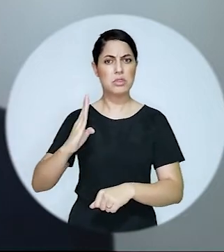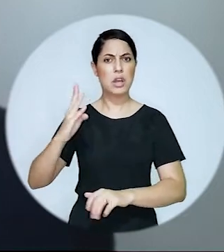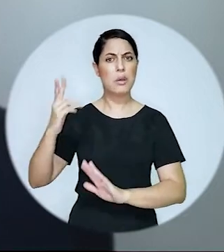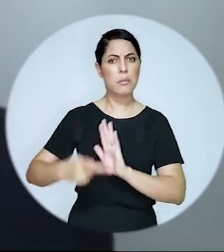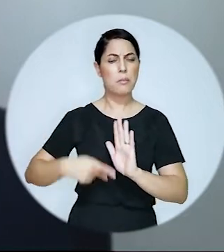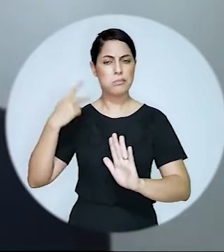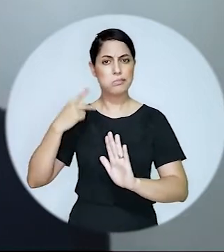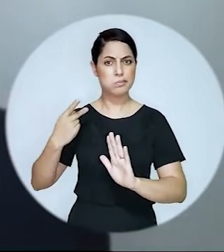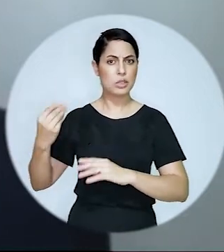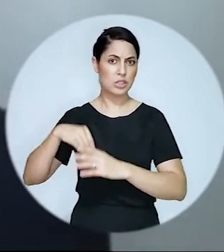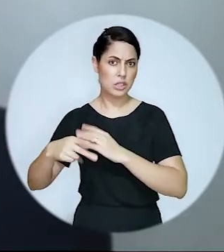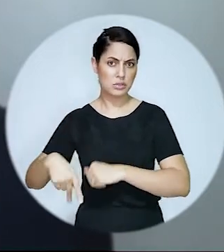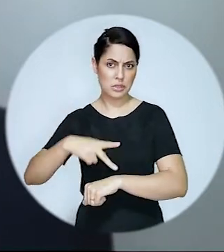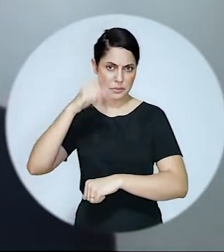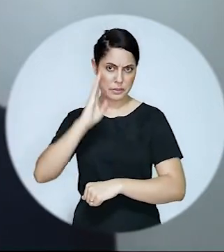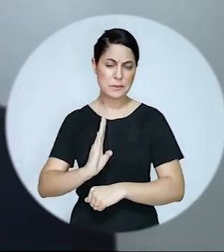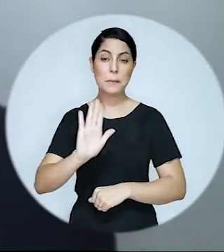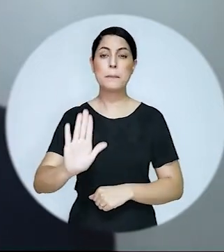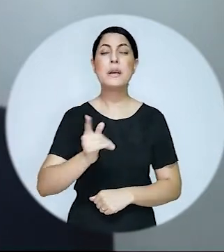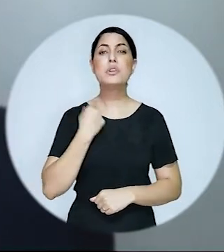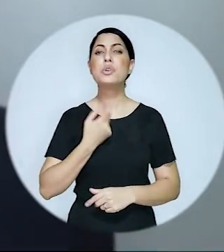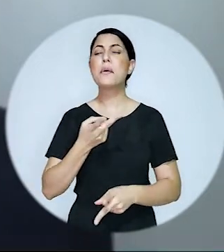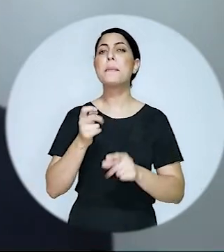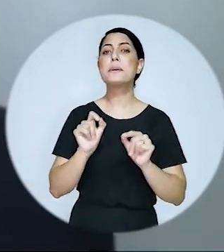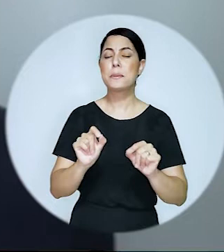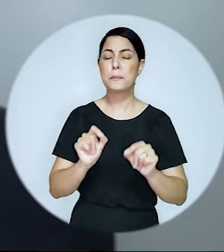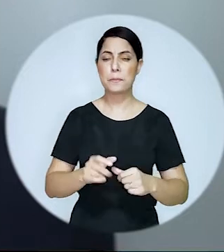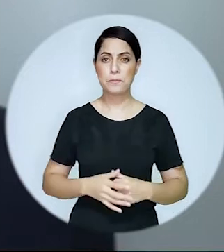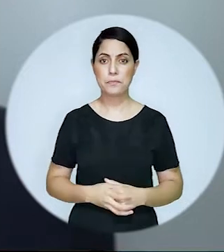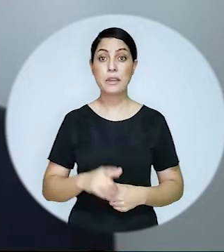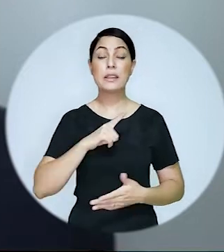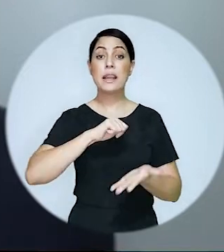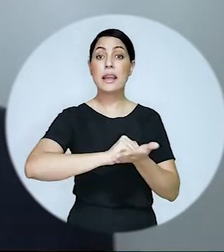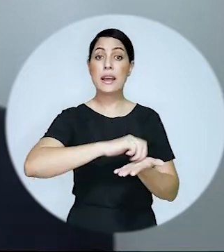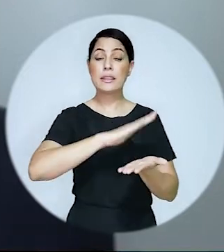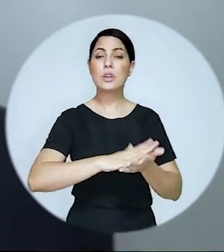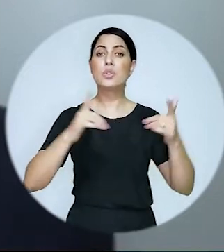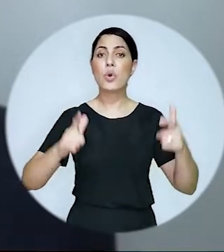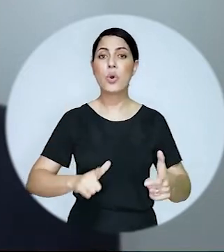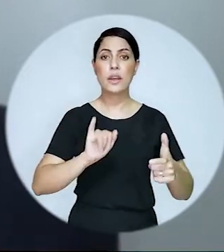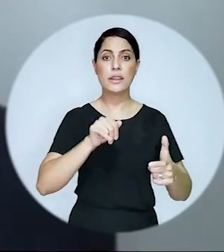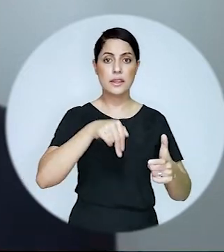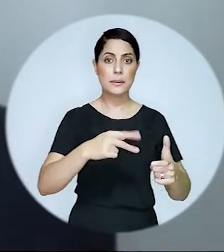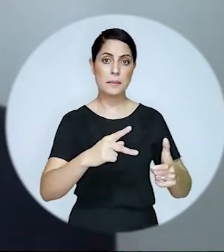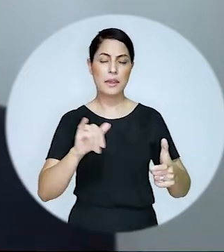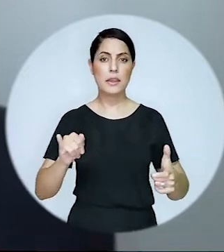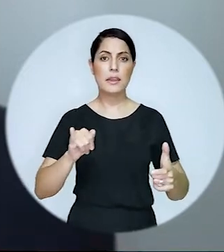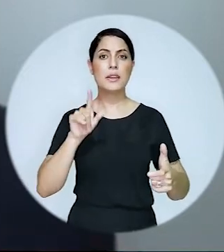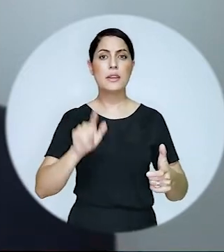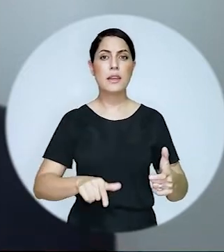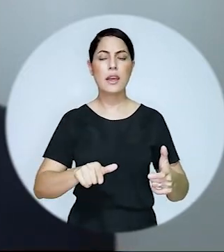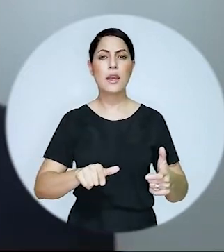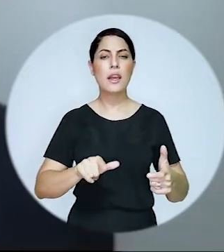mais garantias, isso é uma questão de política interna. Mas o que a gente está percebendo é que isso forma no cadastro do INPI,